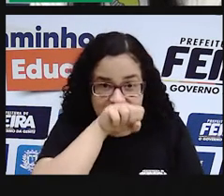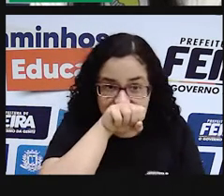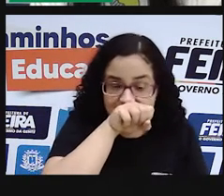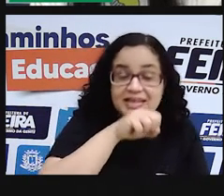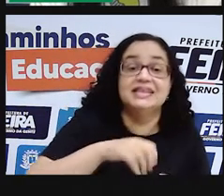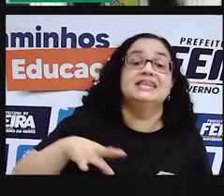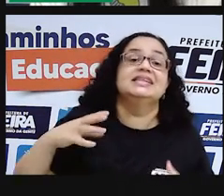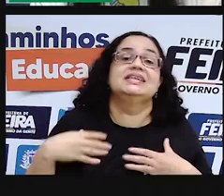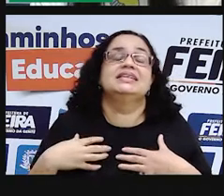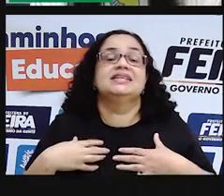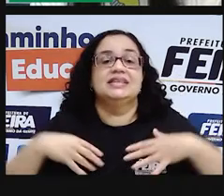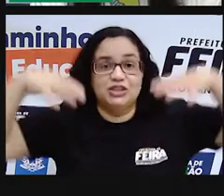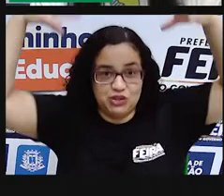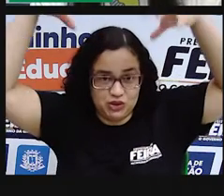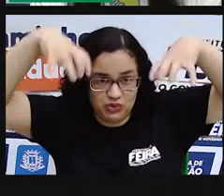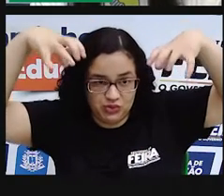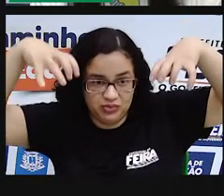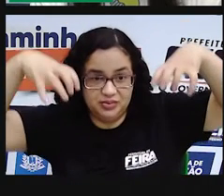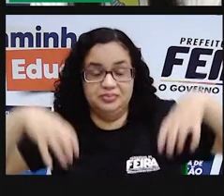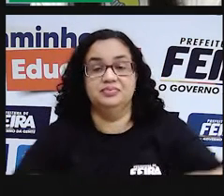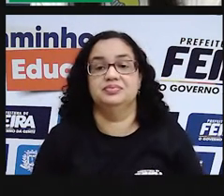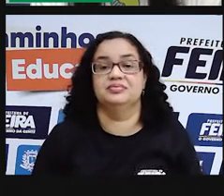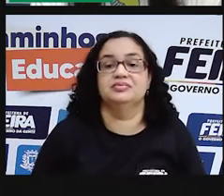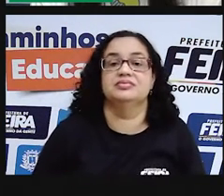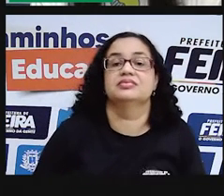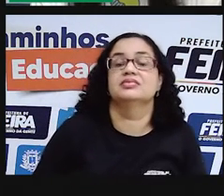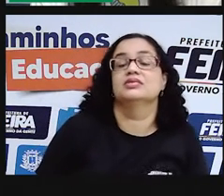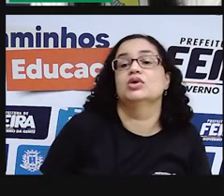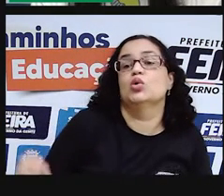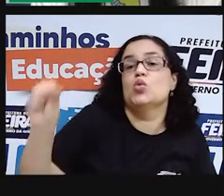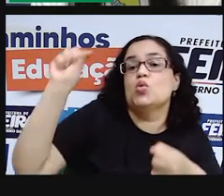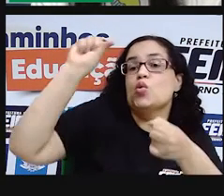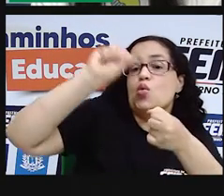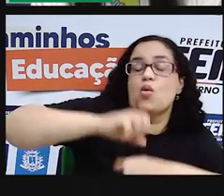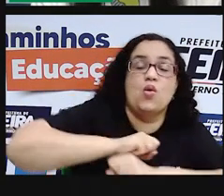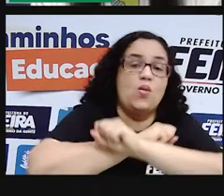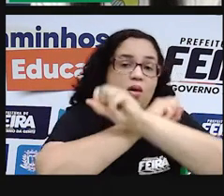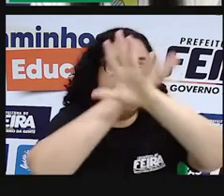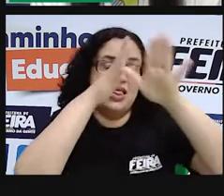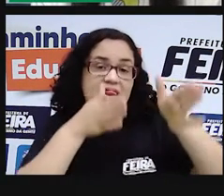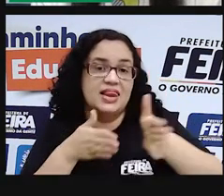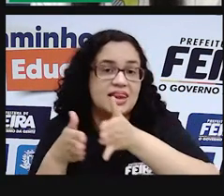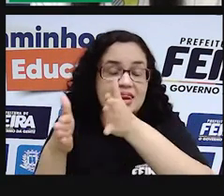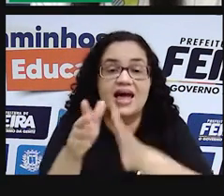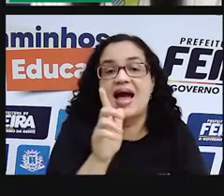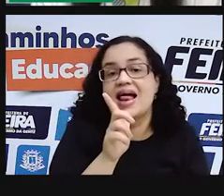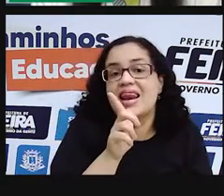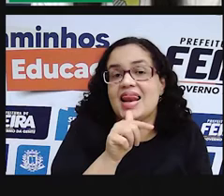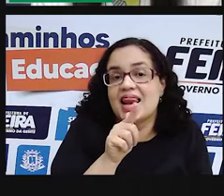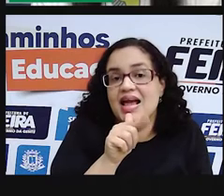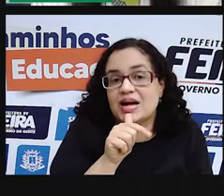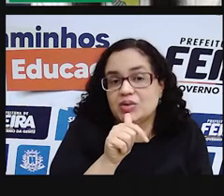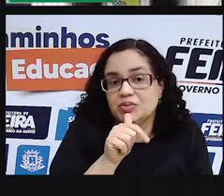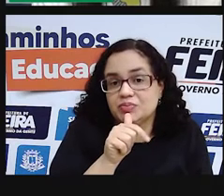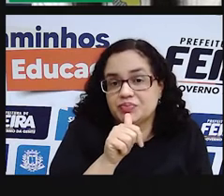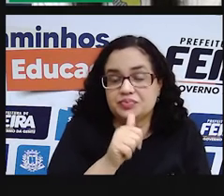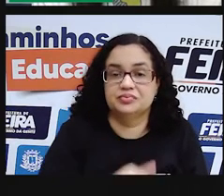Chovia apenas dentro da clareira. Ali formou-se uma imensa lagoa de águas cristalinas.